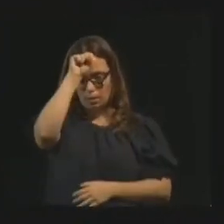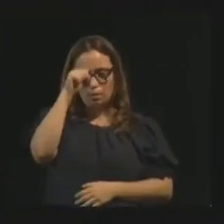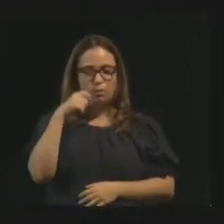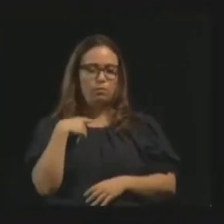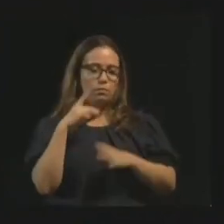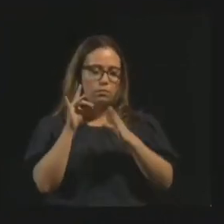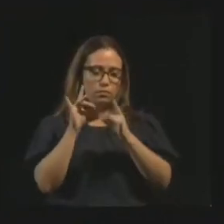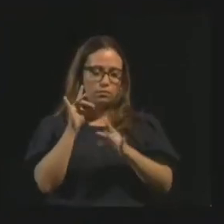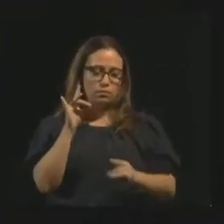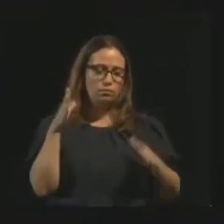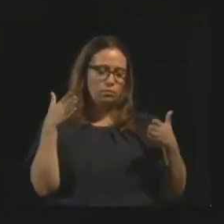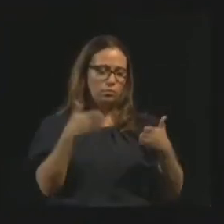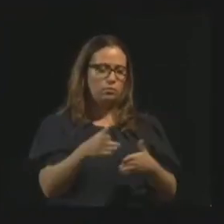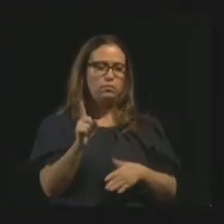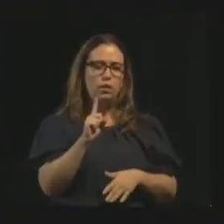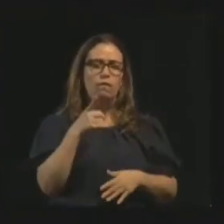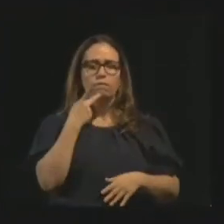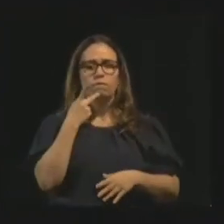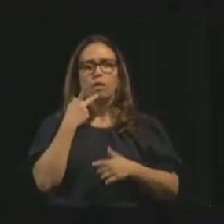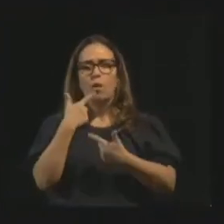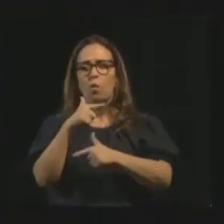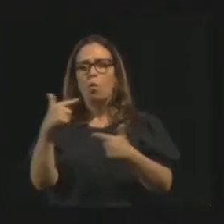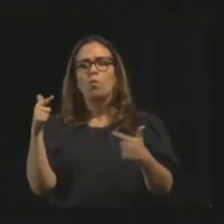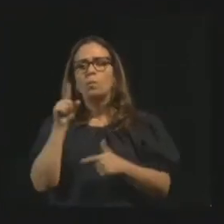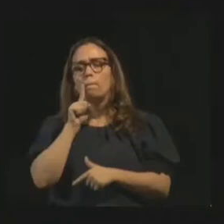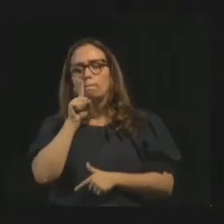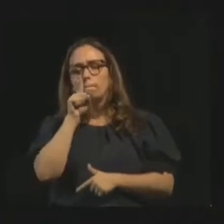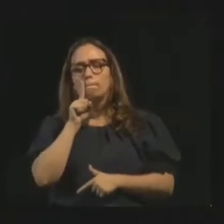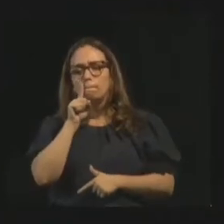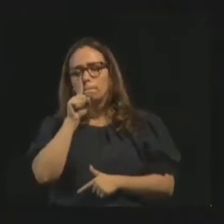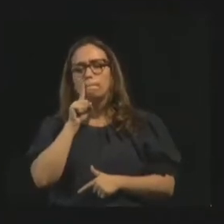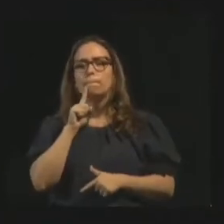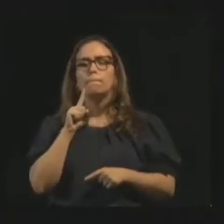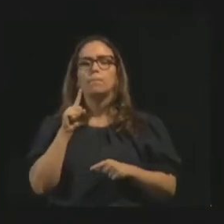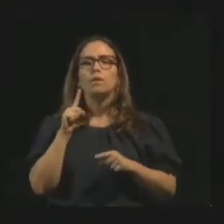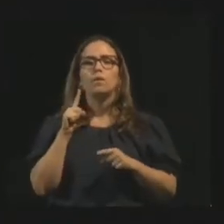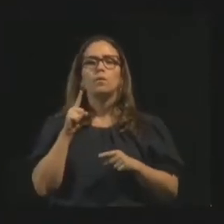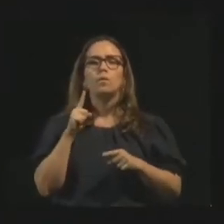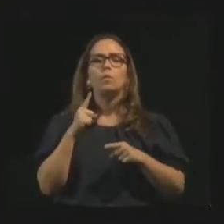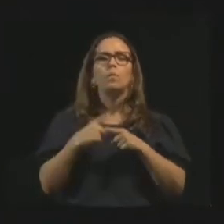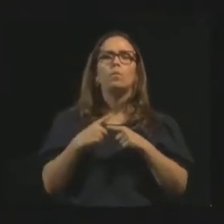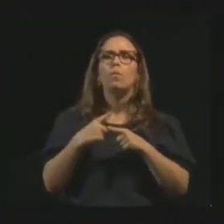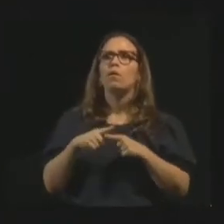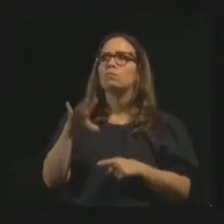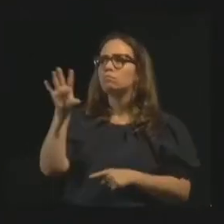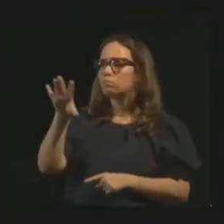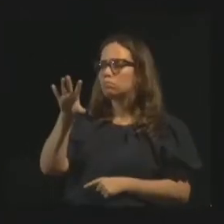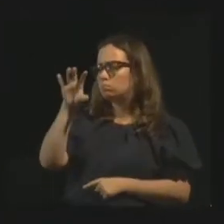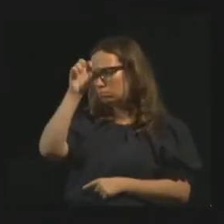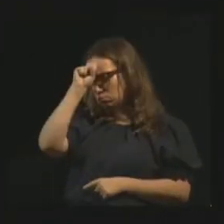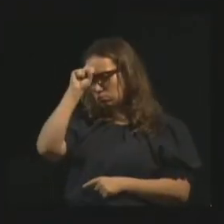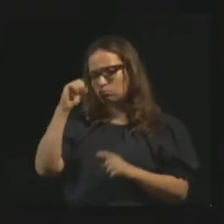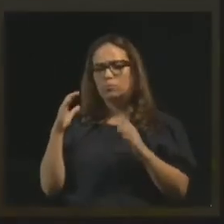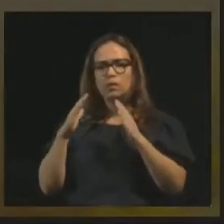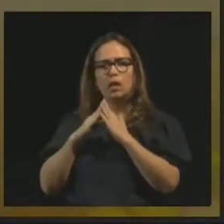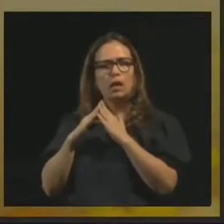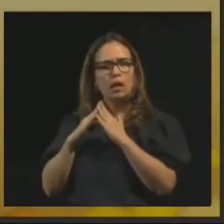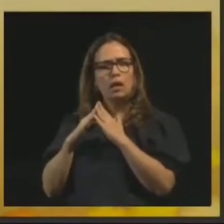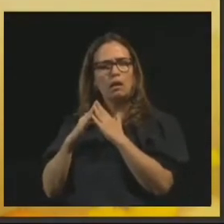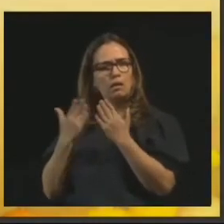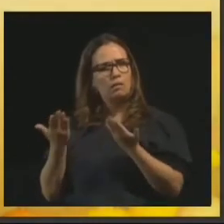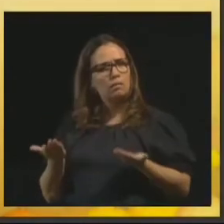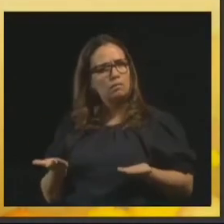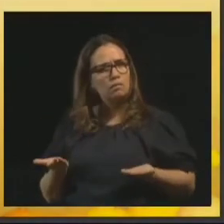nos deter somente nele. Nós iremos falar de outros perigos, mas perigos provocados pelas casas espíritas. As casas